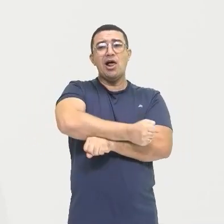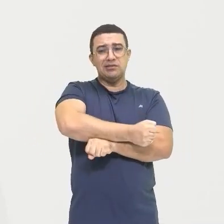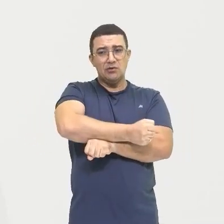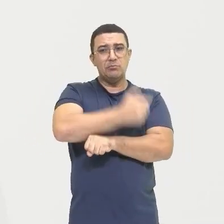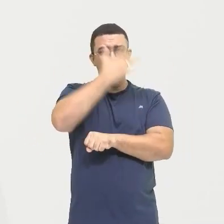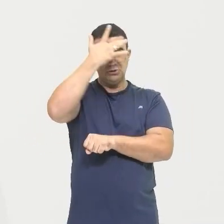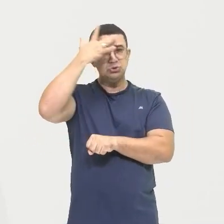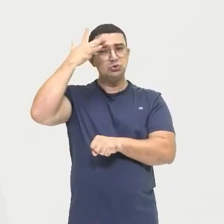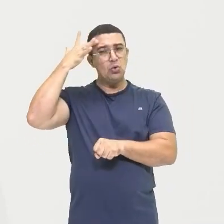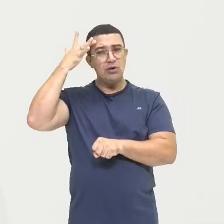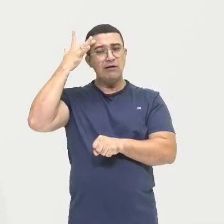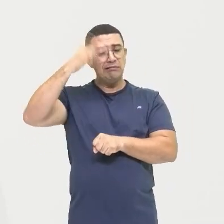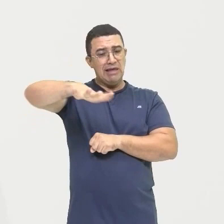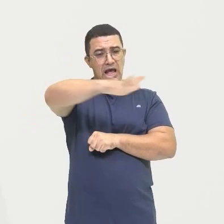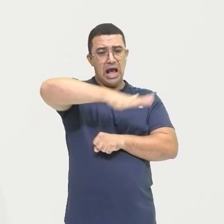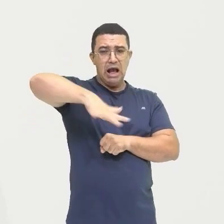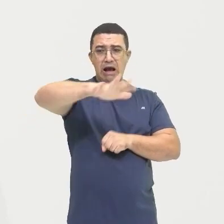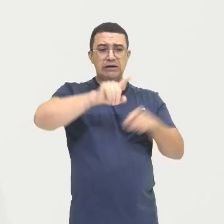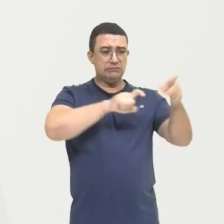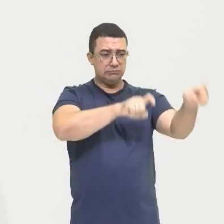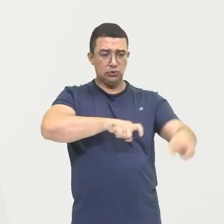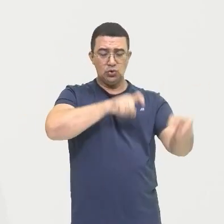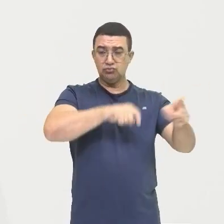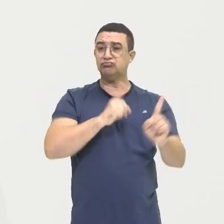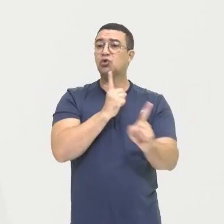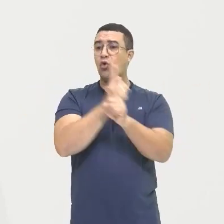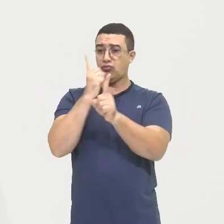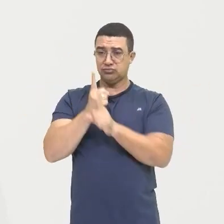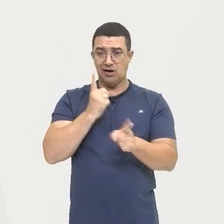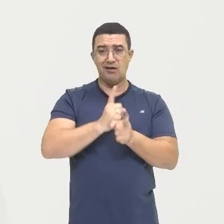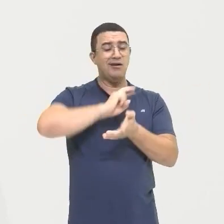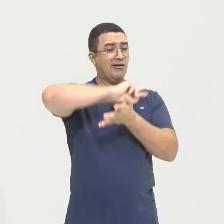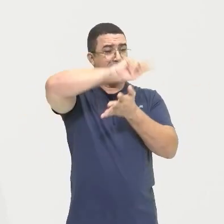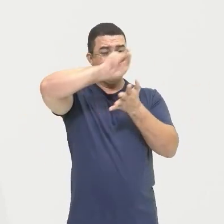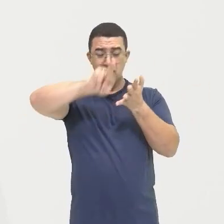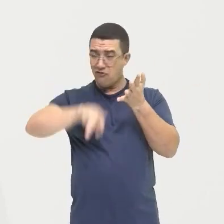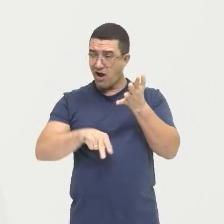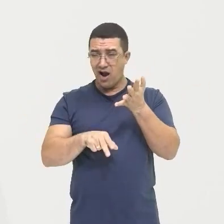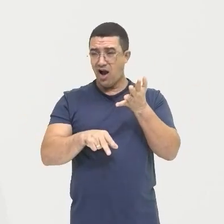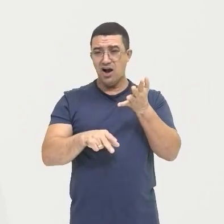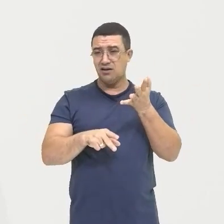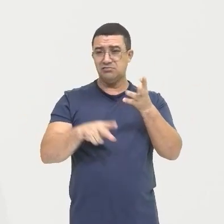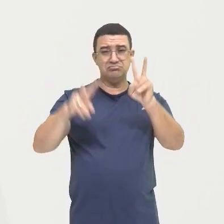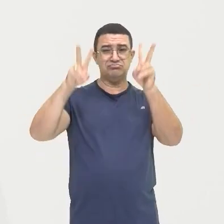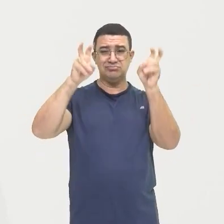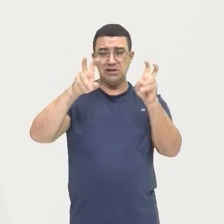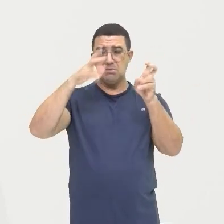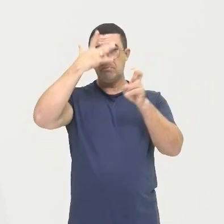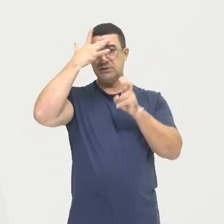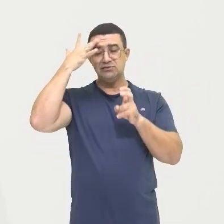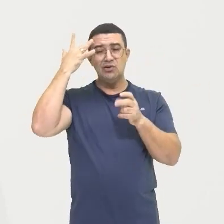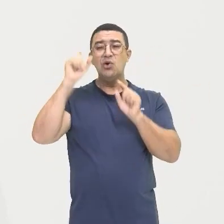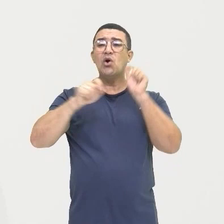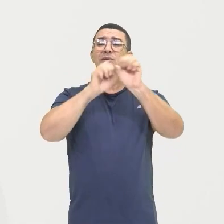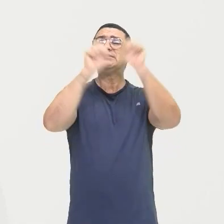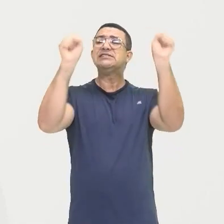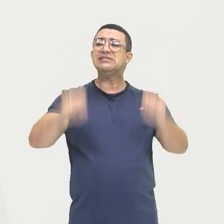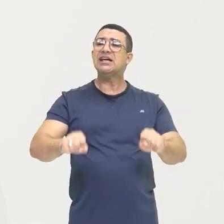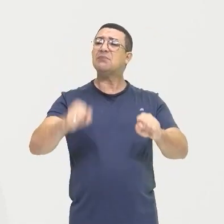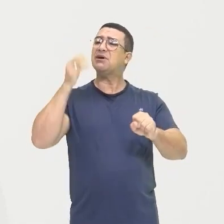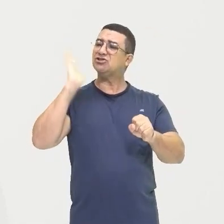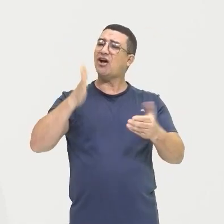Você vai encontrar diversas notícias Então a gente já tem um sistema Que foi abolido há muitos anos